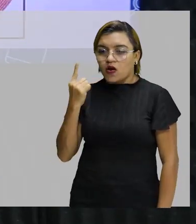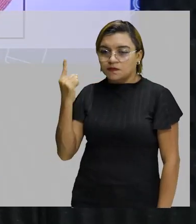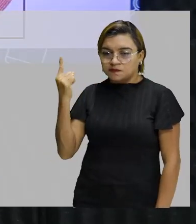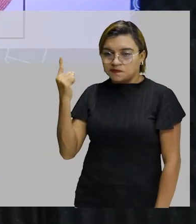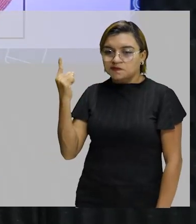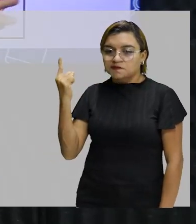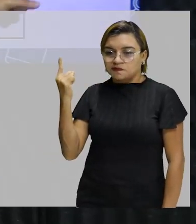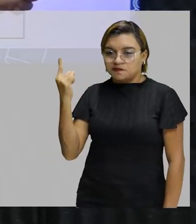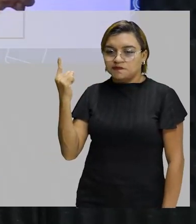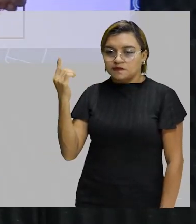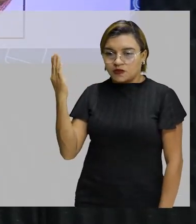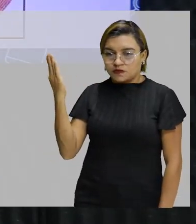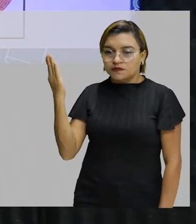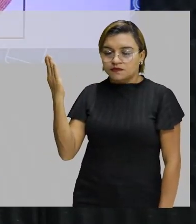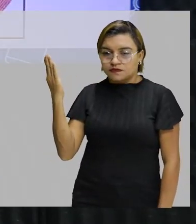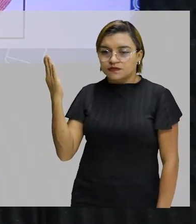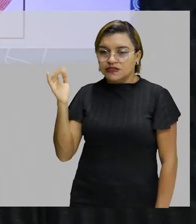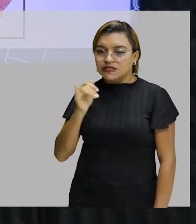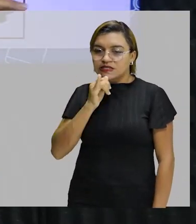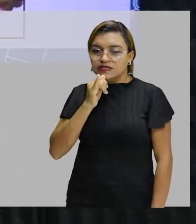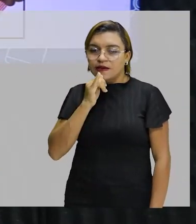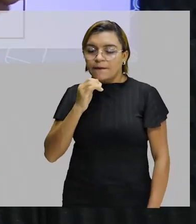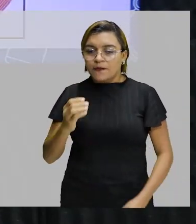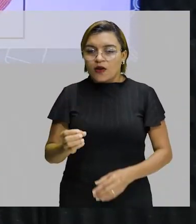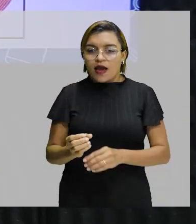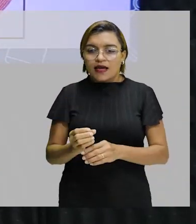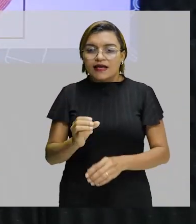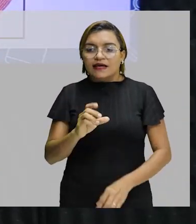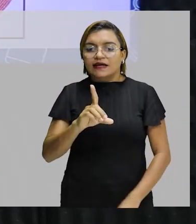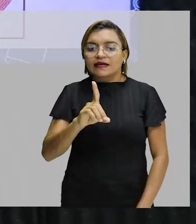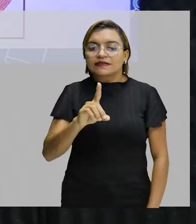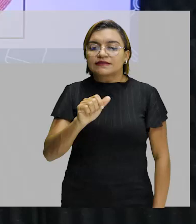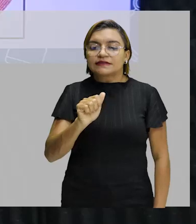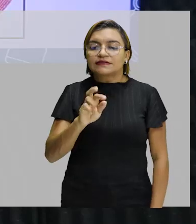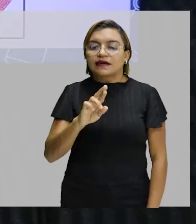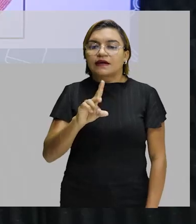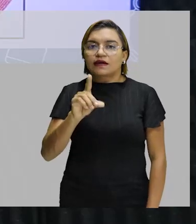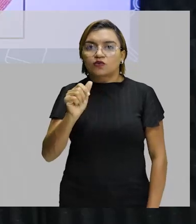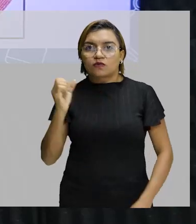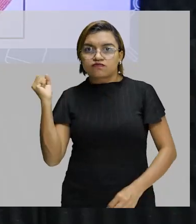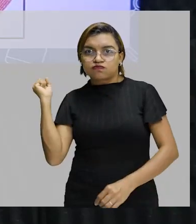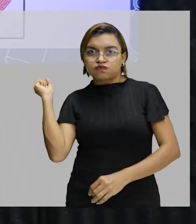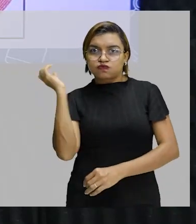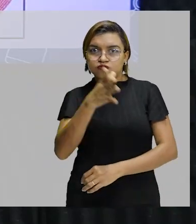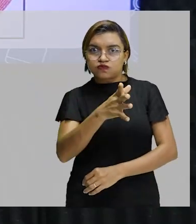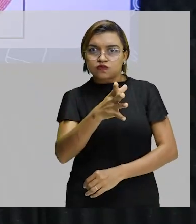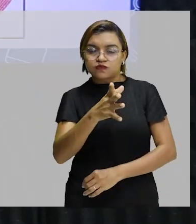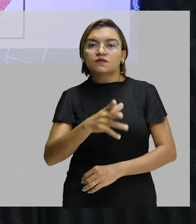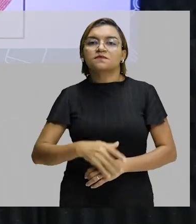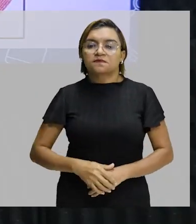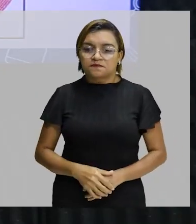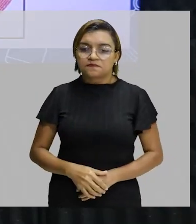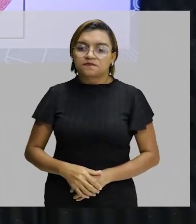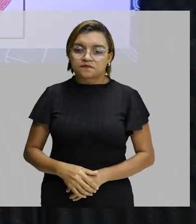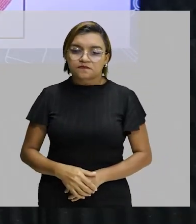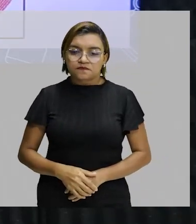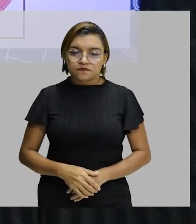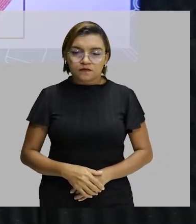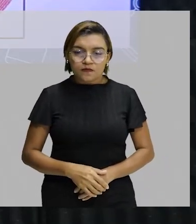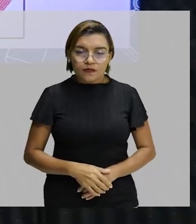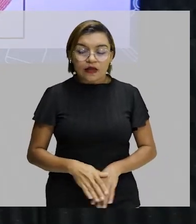dardo. Aquela espécie de lança. Nós já estudamos. Vou mostrar daqui a pouco para vocês também as especificações dela.